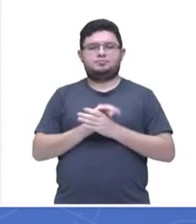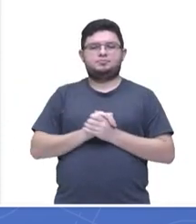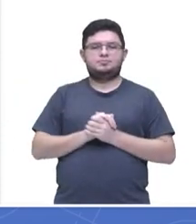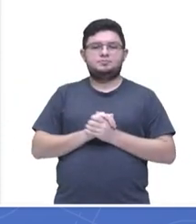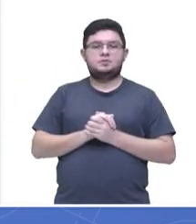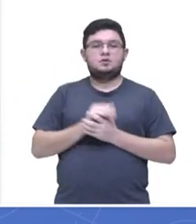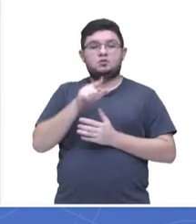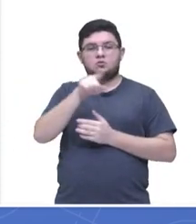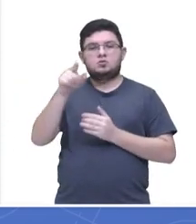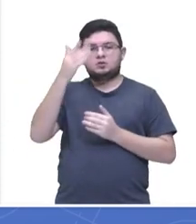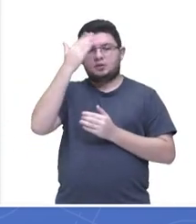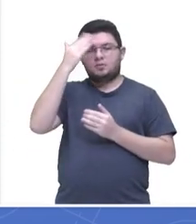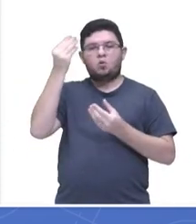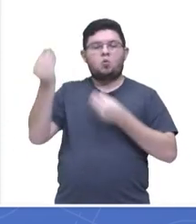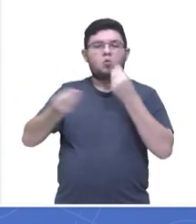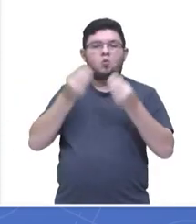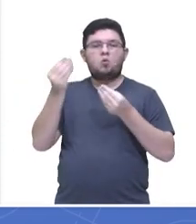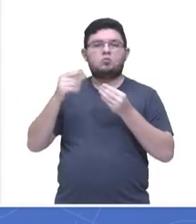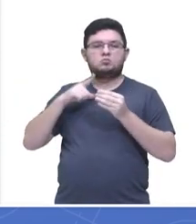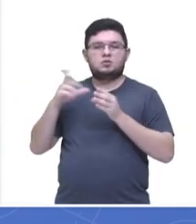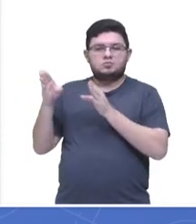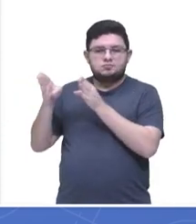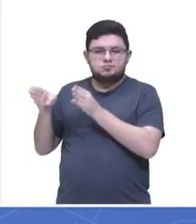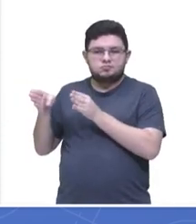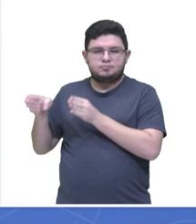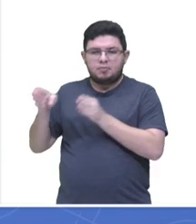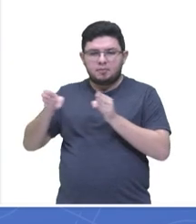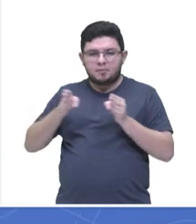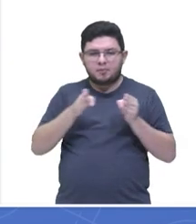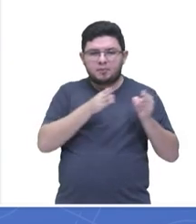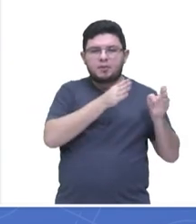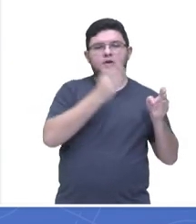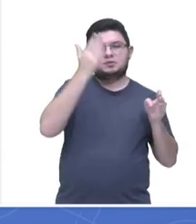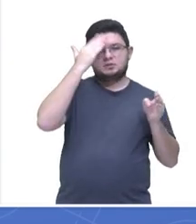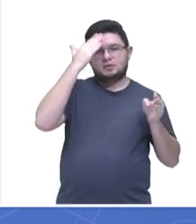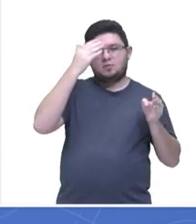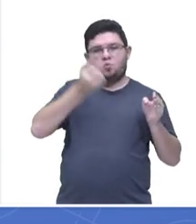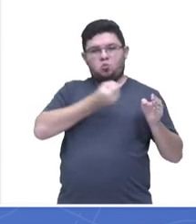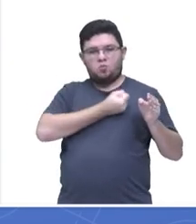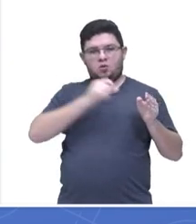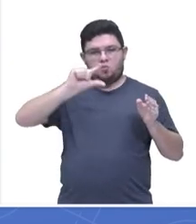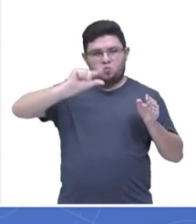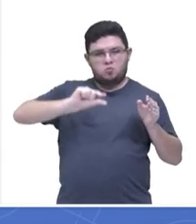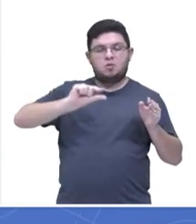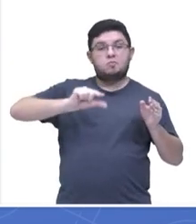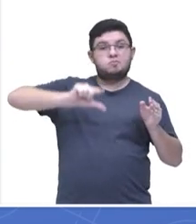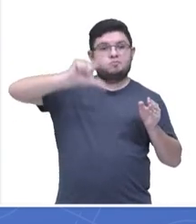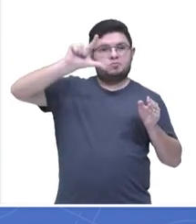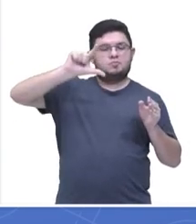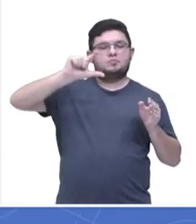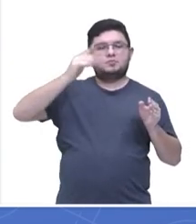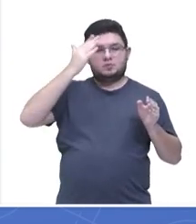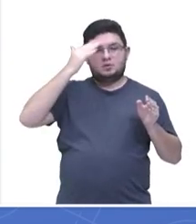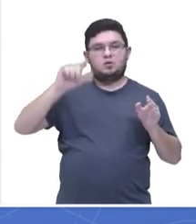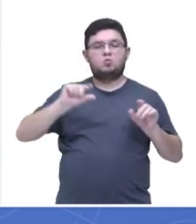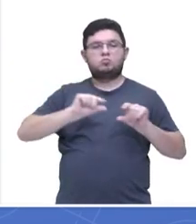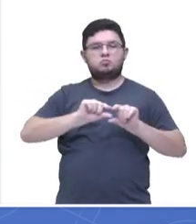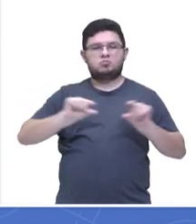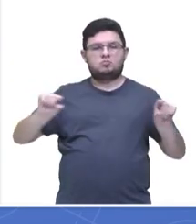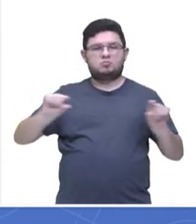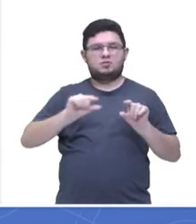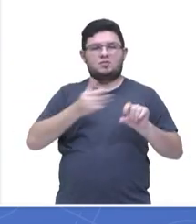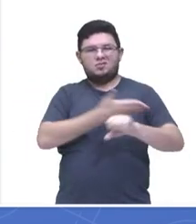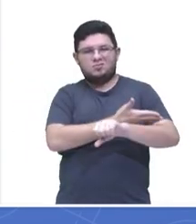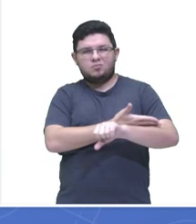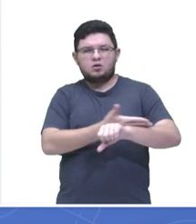identificada aqui na tabelinha e essa linha de baixo, repare que é a quantidade de alunos. Se por